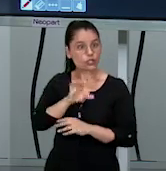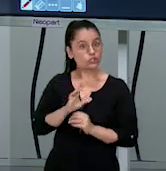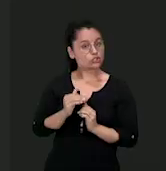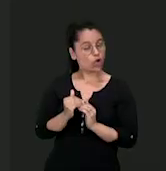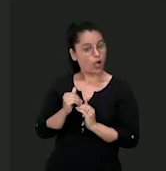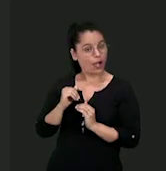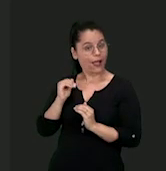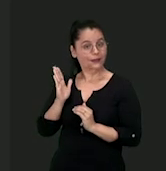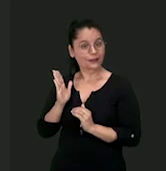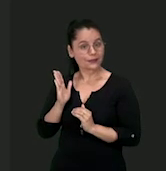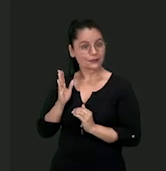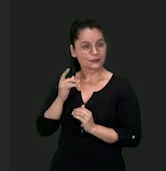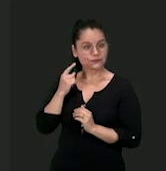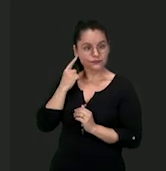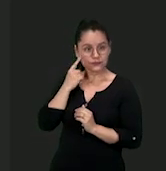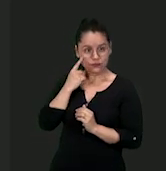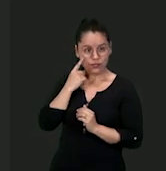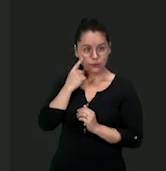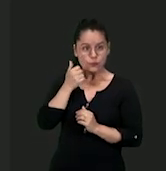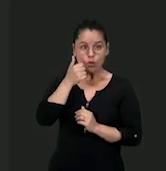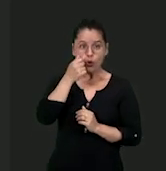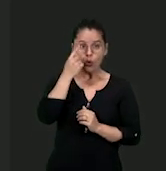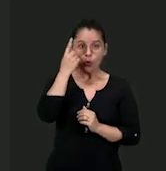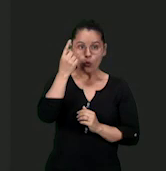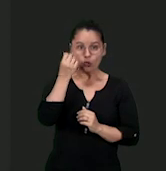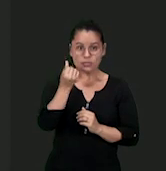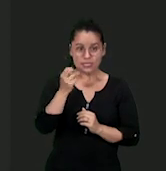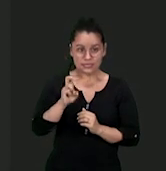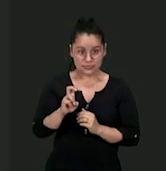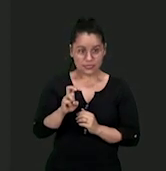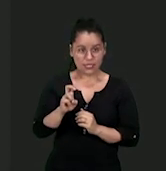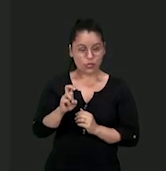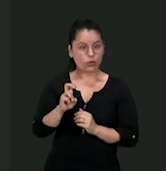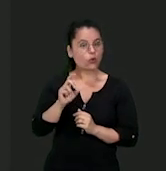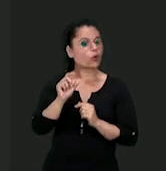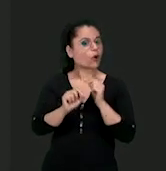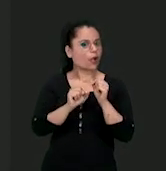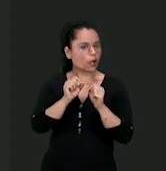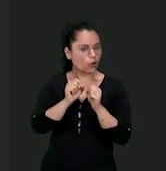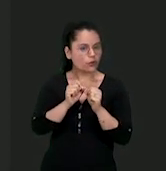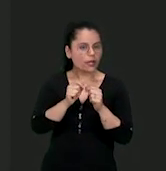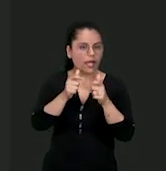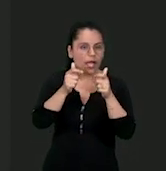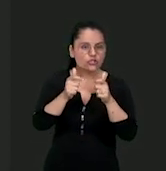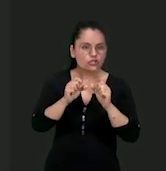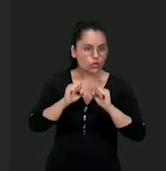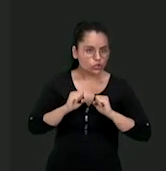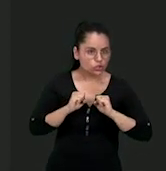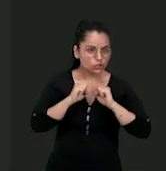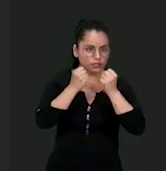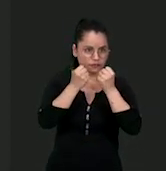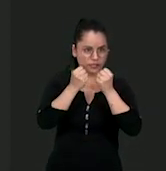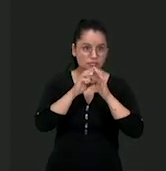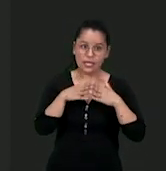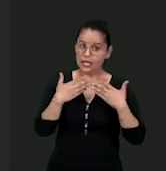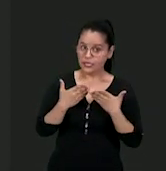1, 6 e 5 correspondem à zona de defesa. então o Líbero tem que estar de